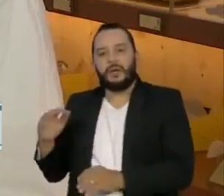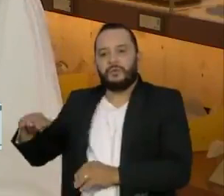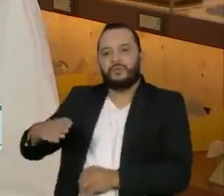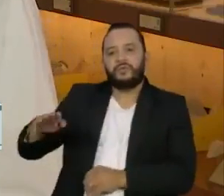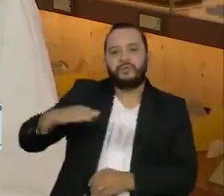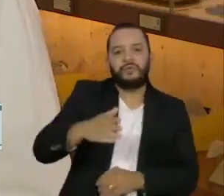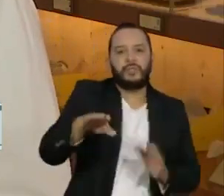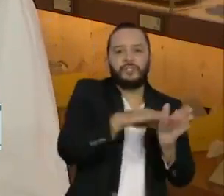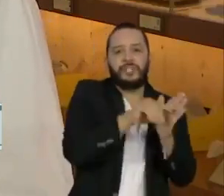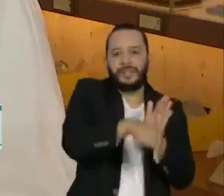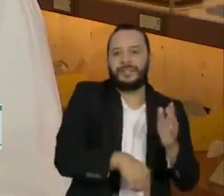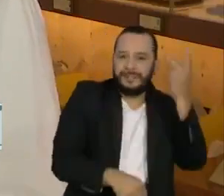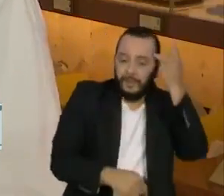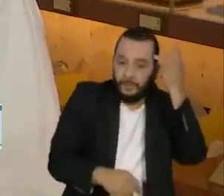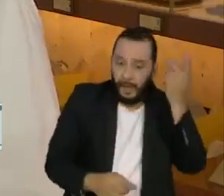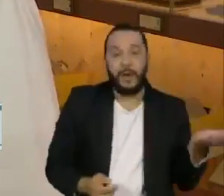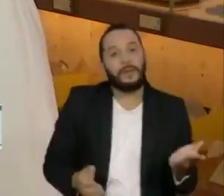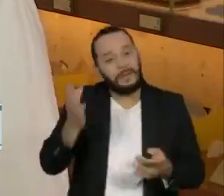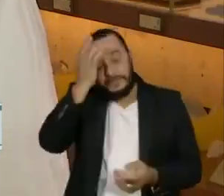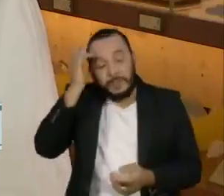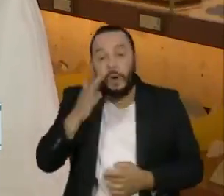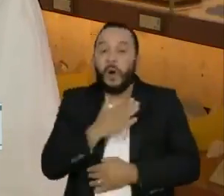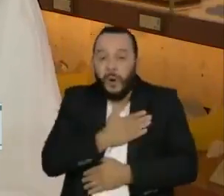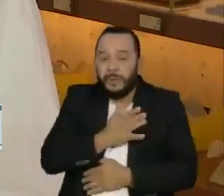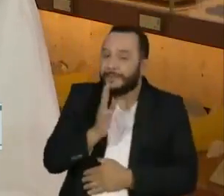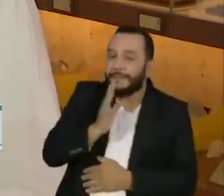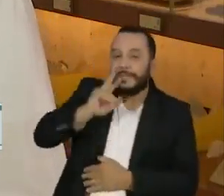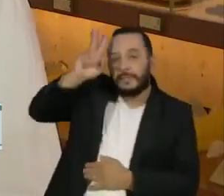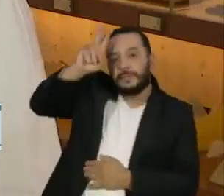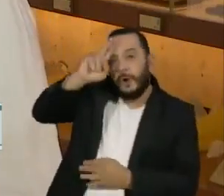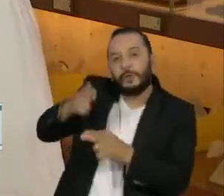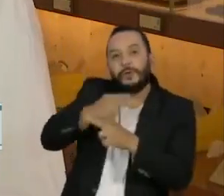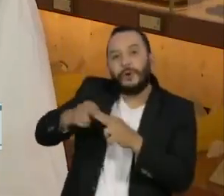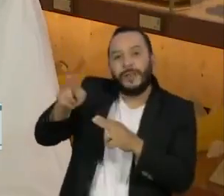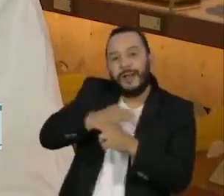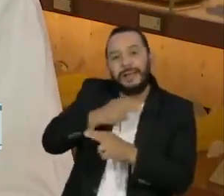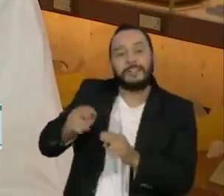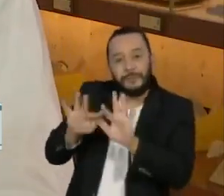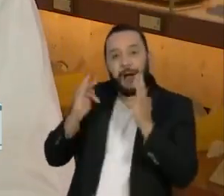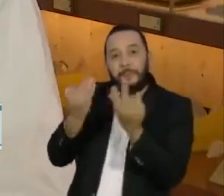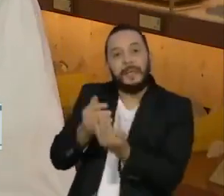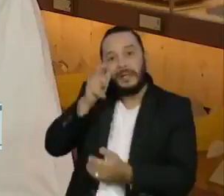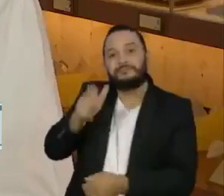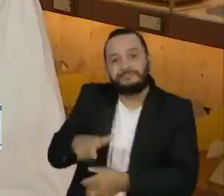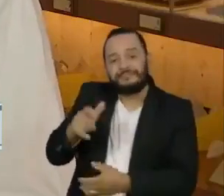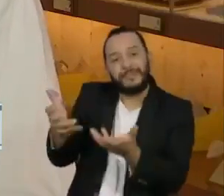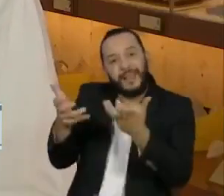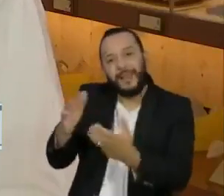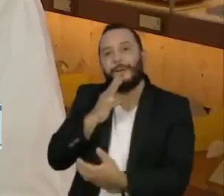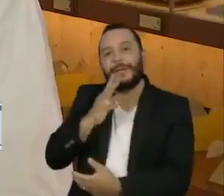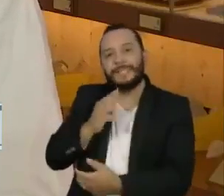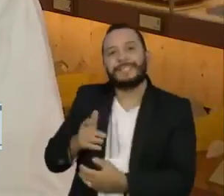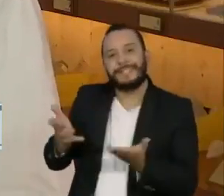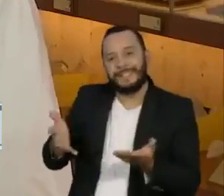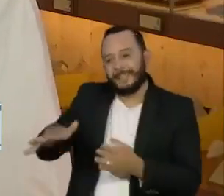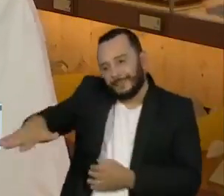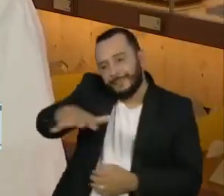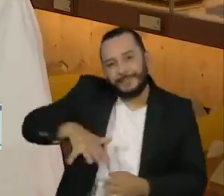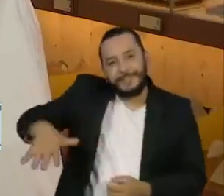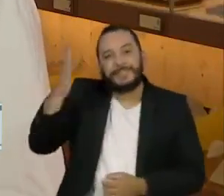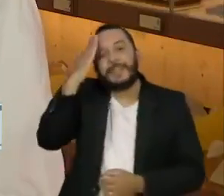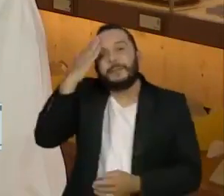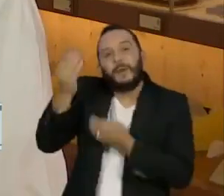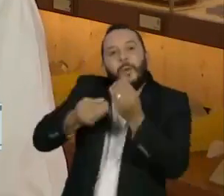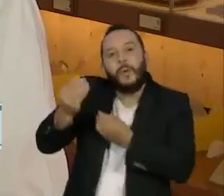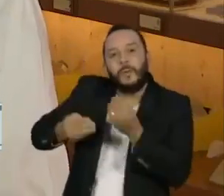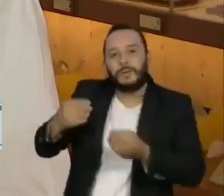é extremamente procurado de final de semana, principalmente com famílias. Então, assim, as pessoas querem muito conhecer isso, querem muito saber